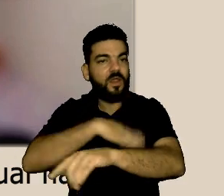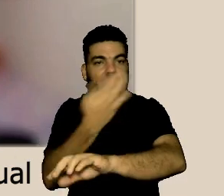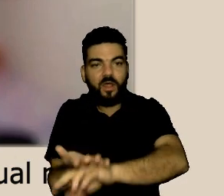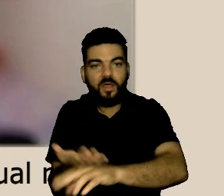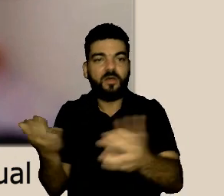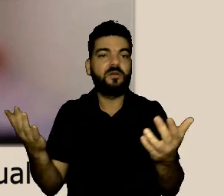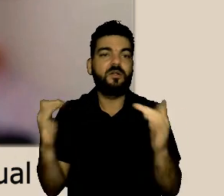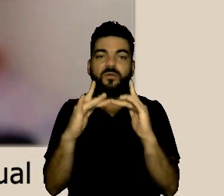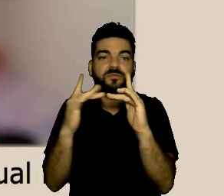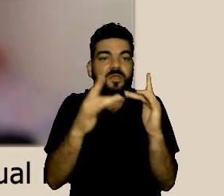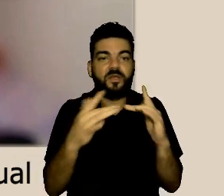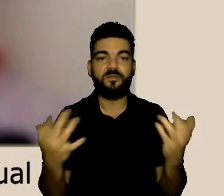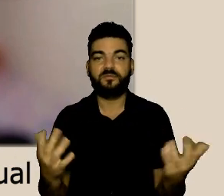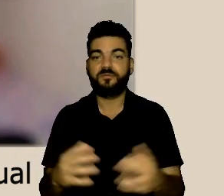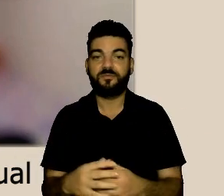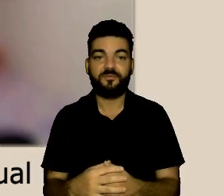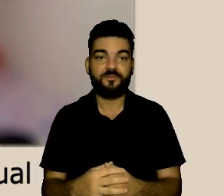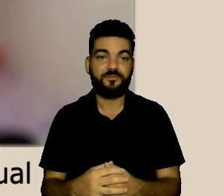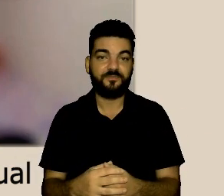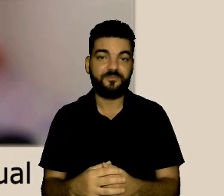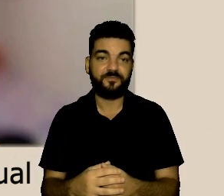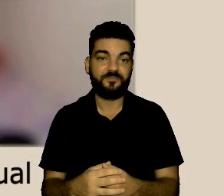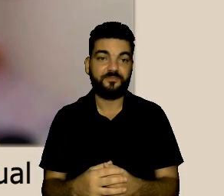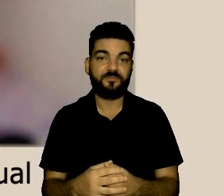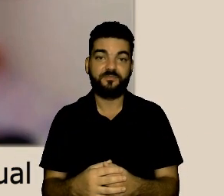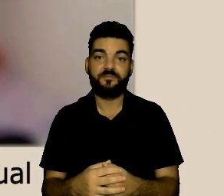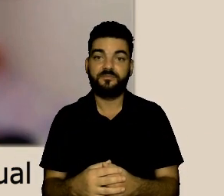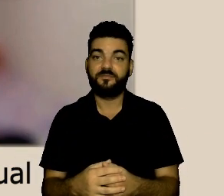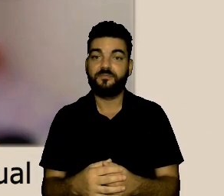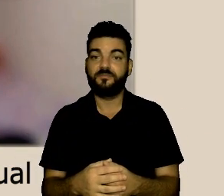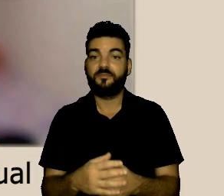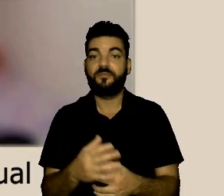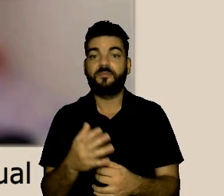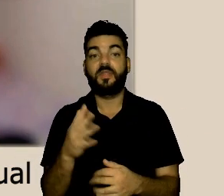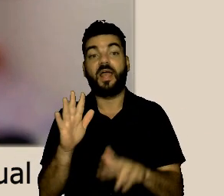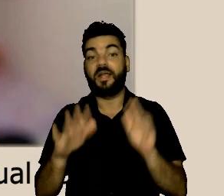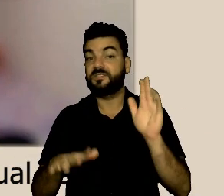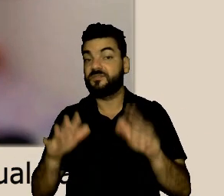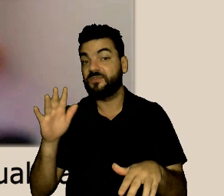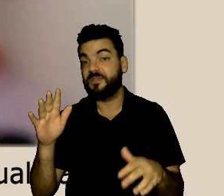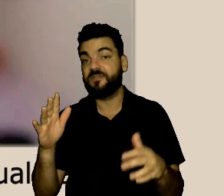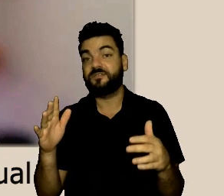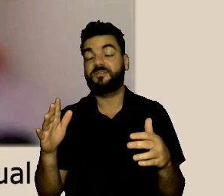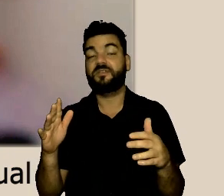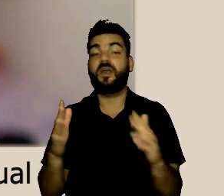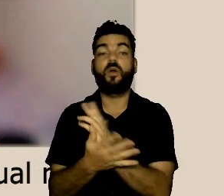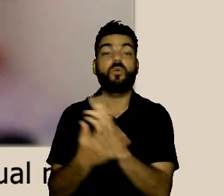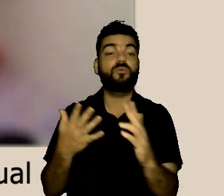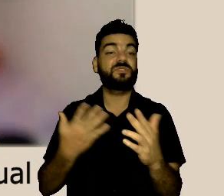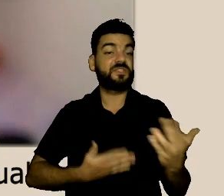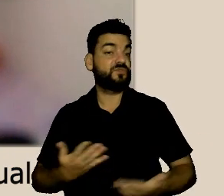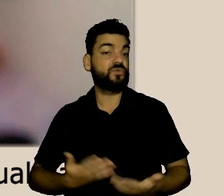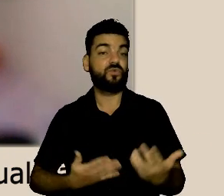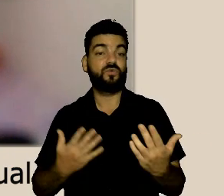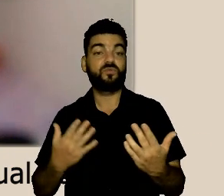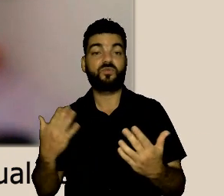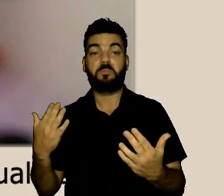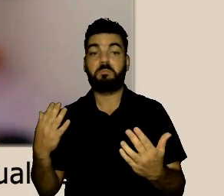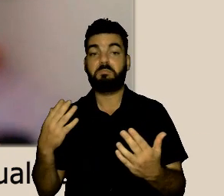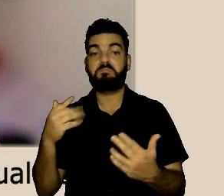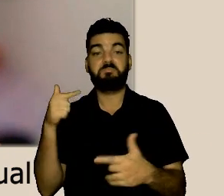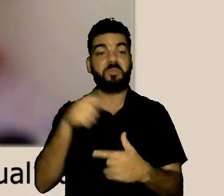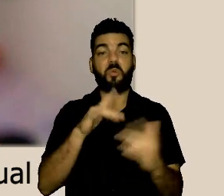diuturnamente mas na verdade está trabalhando com material que o nosso contato está começando muito pouco por incrível que pareça que é justamente